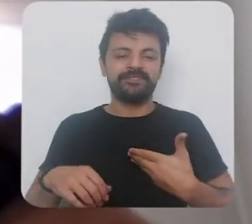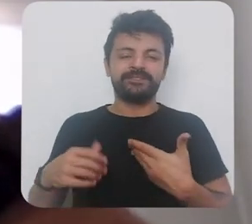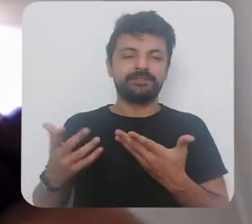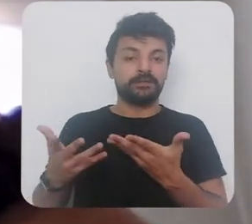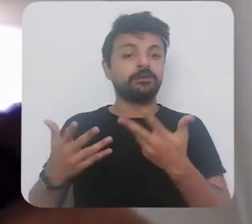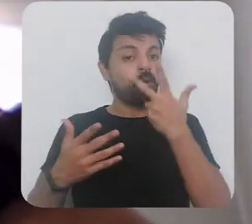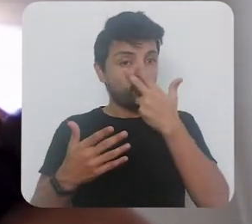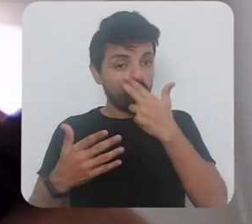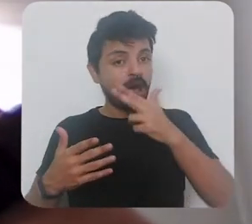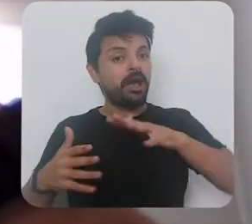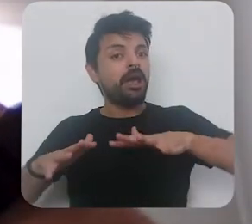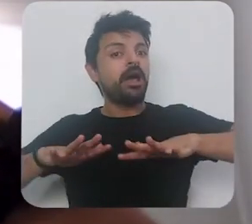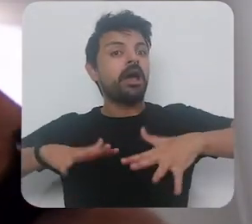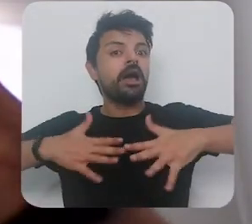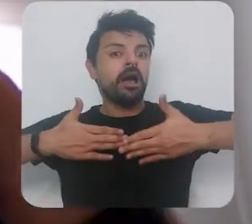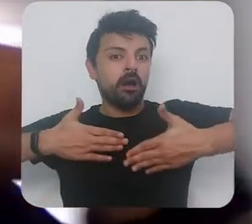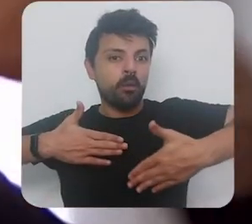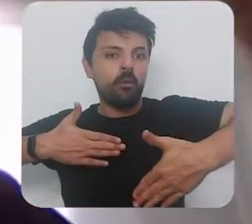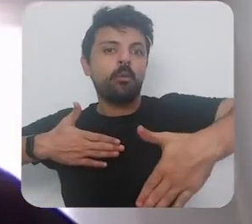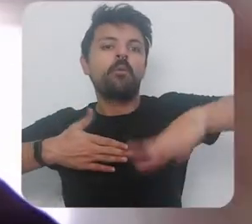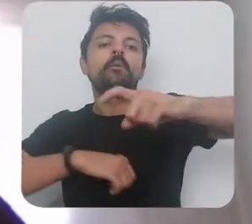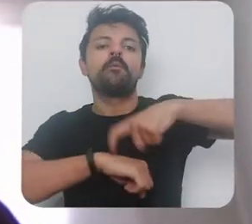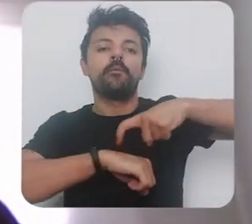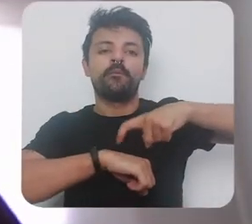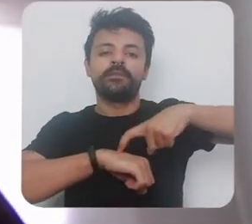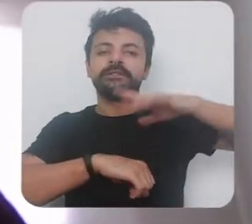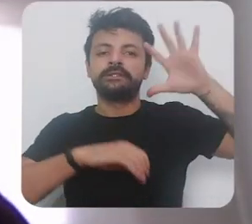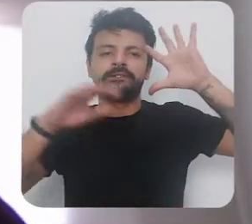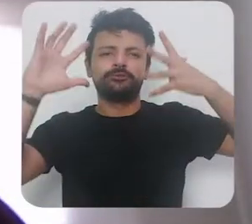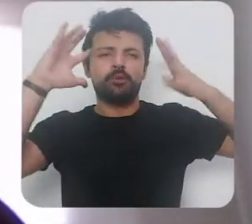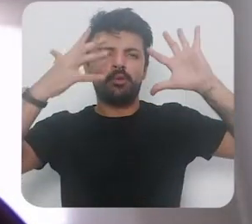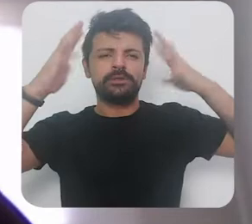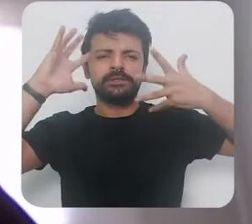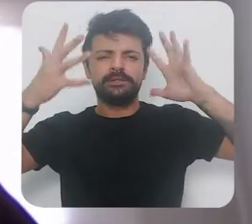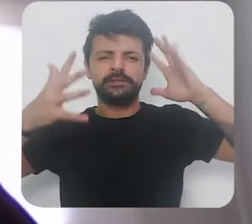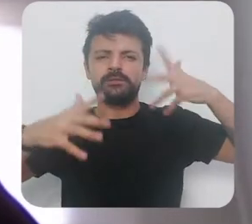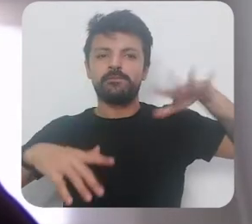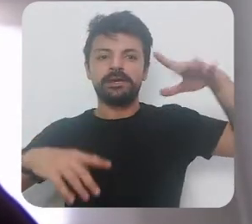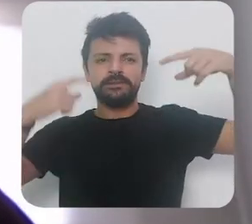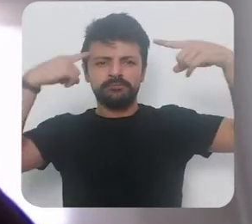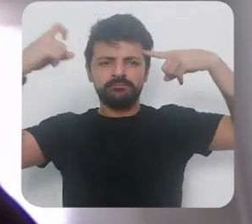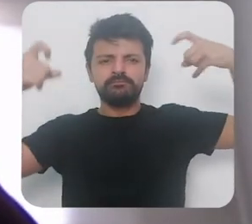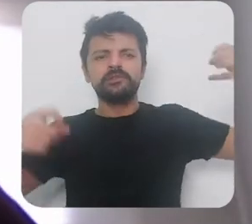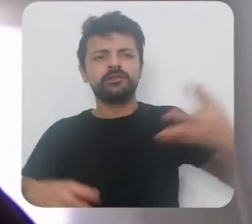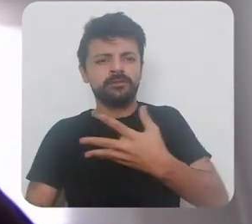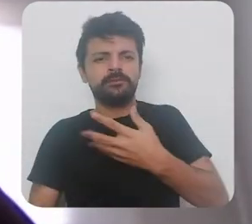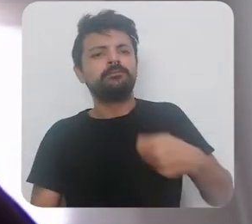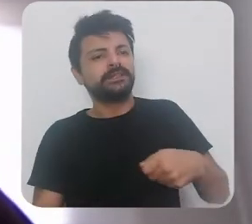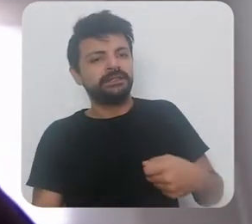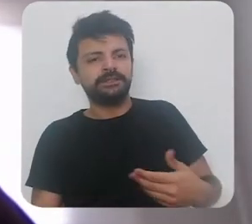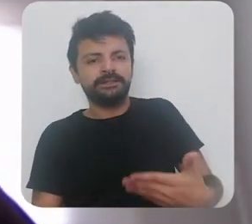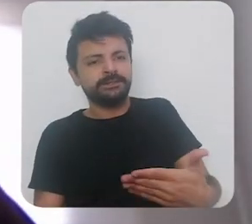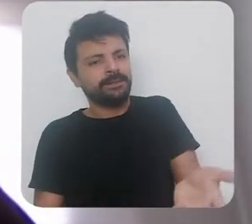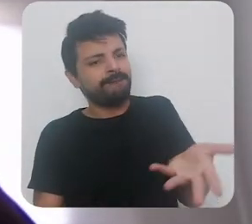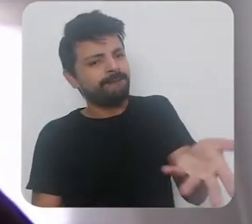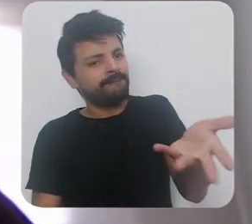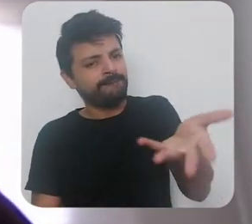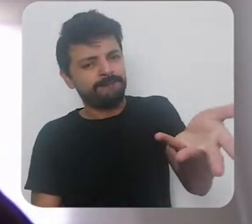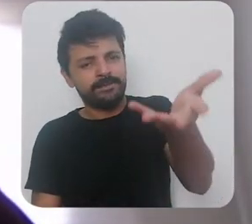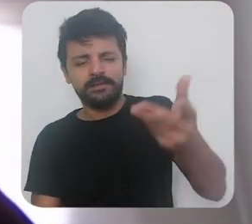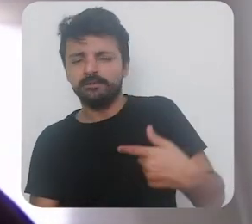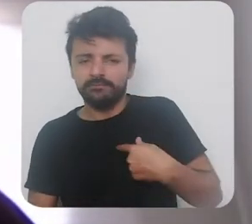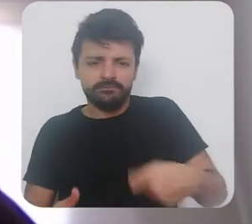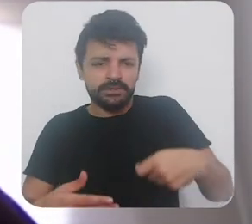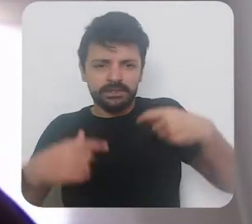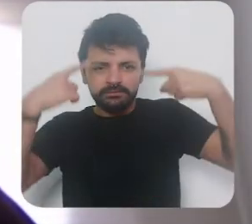encontra então em algum momento soluções mais inovadoras ou criativas elas vão